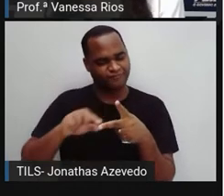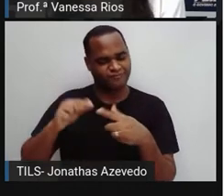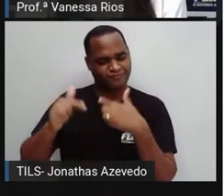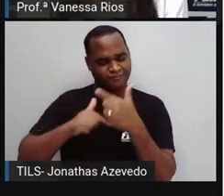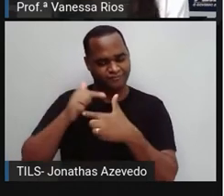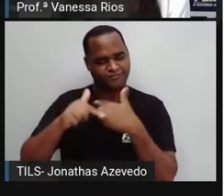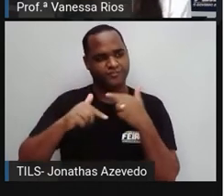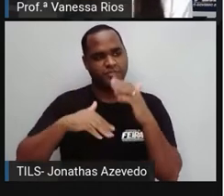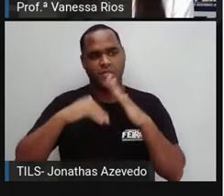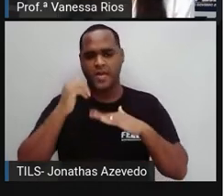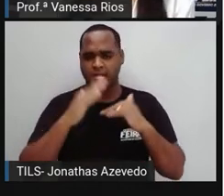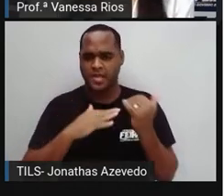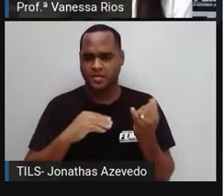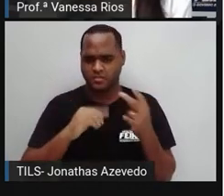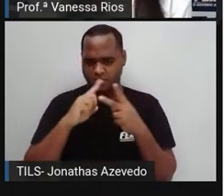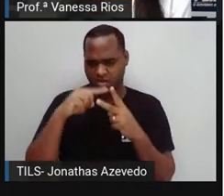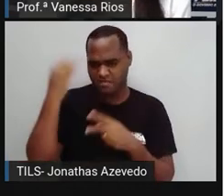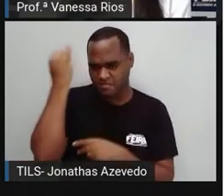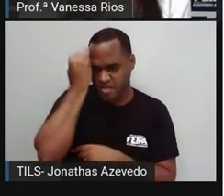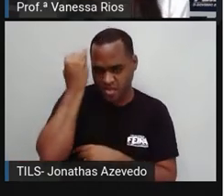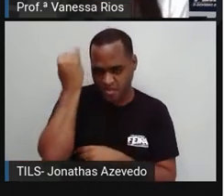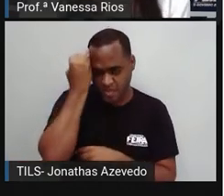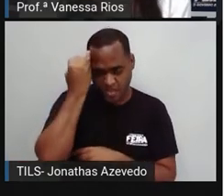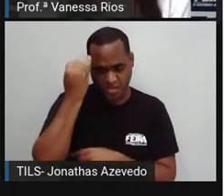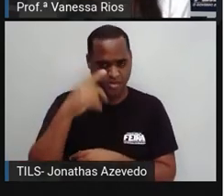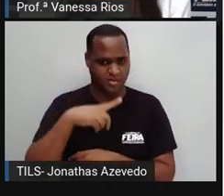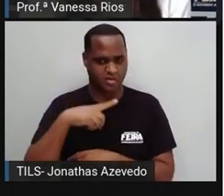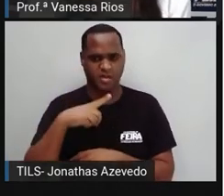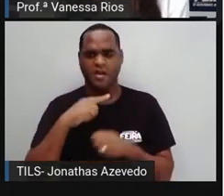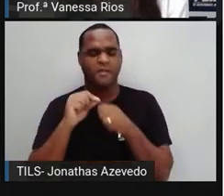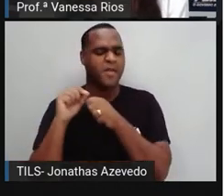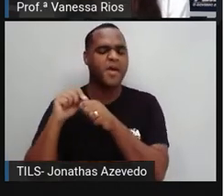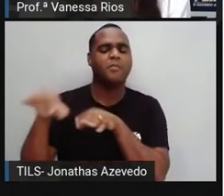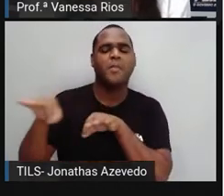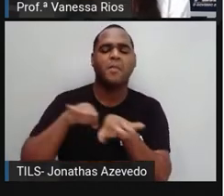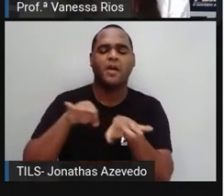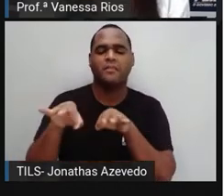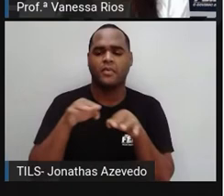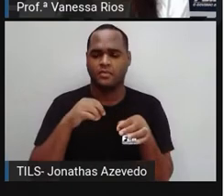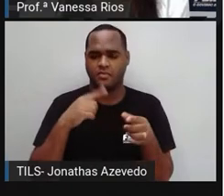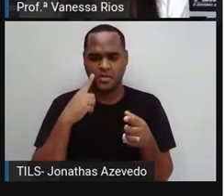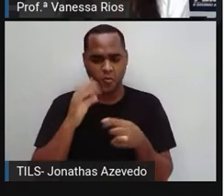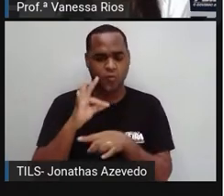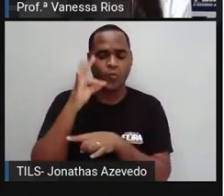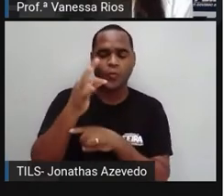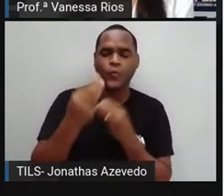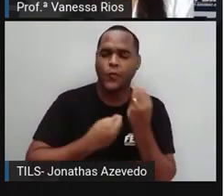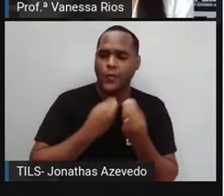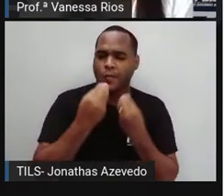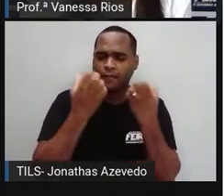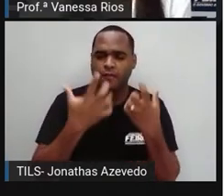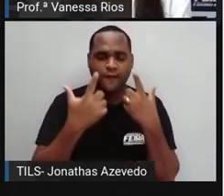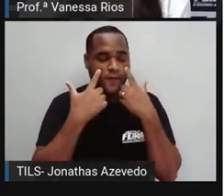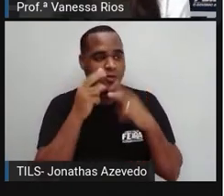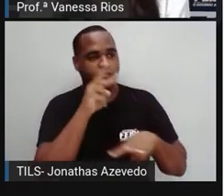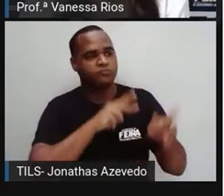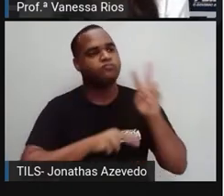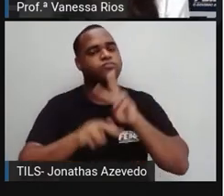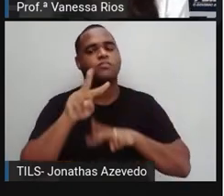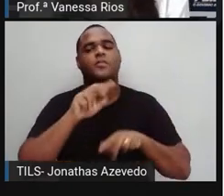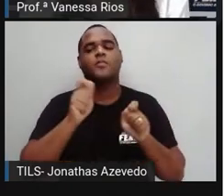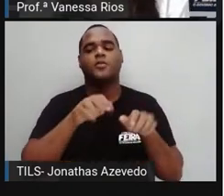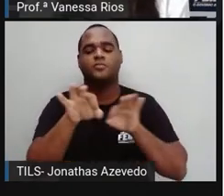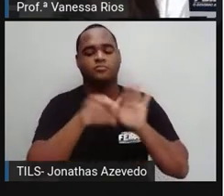preguiça, ter vontade de fazer as coisas, né? Ter perspectiva de futuro, ter visão, saber fazer